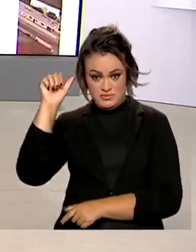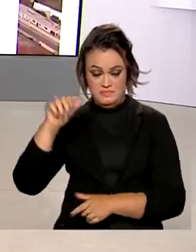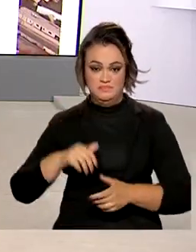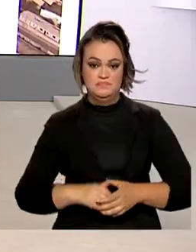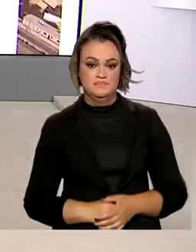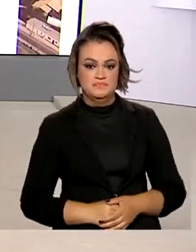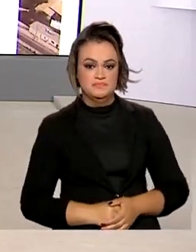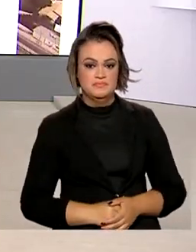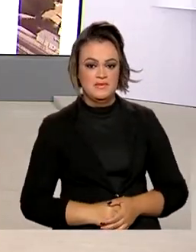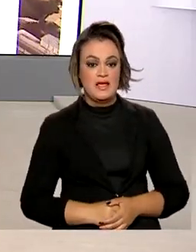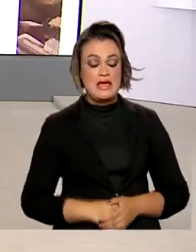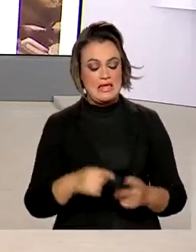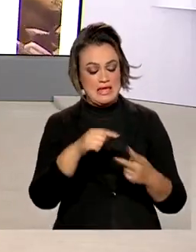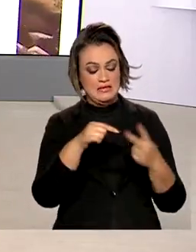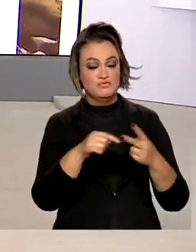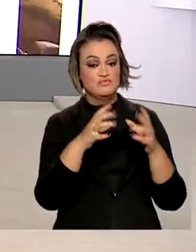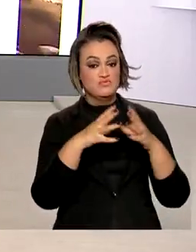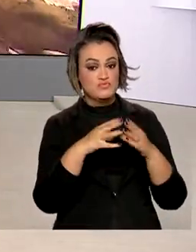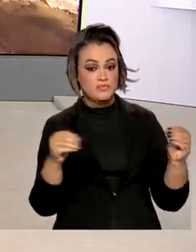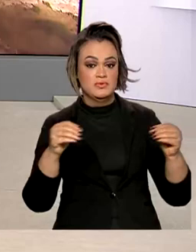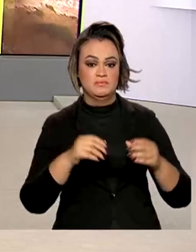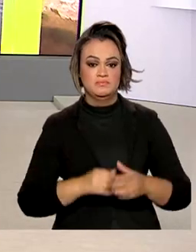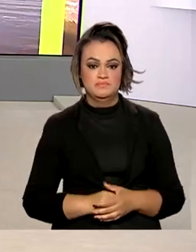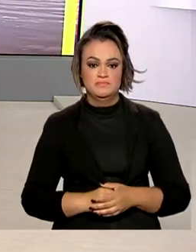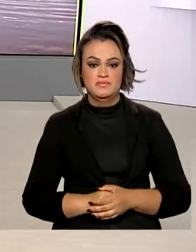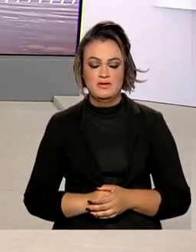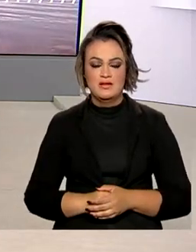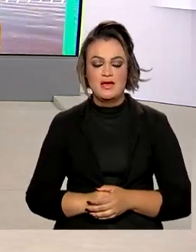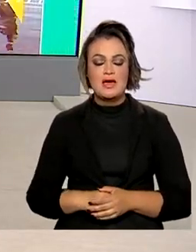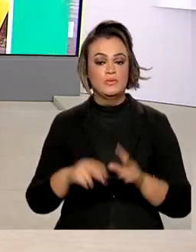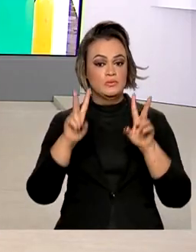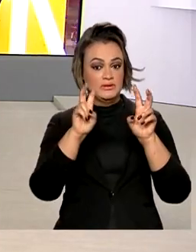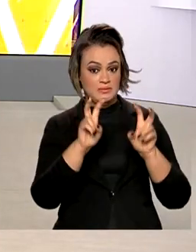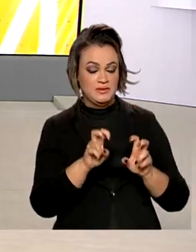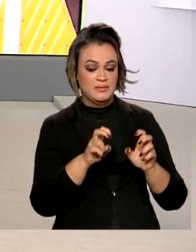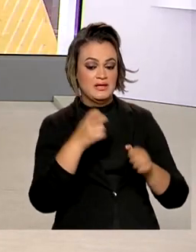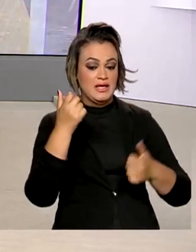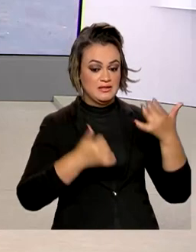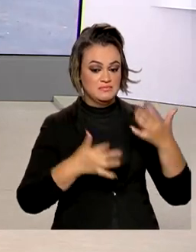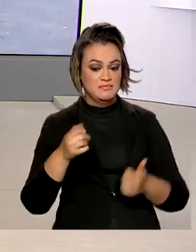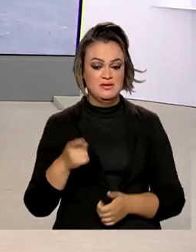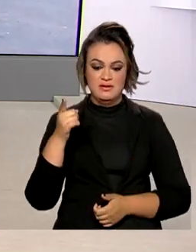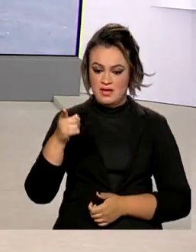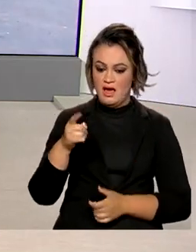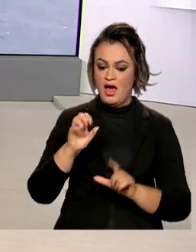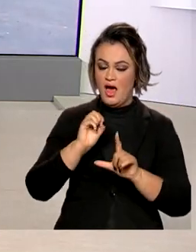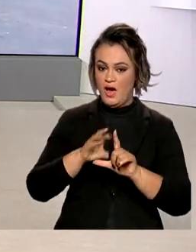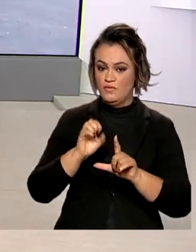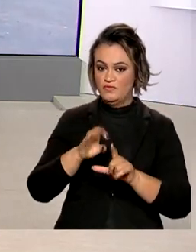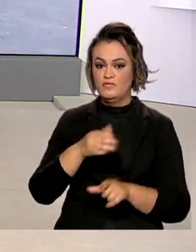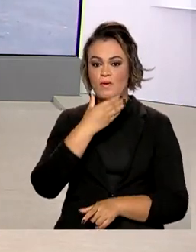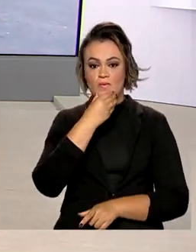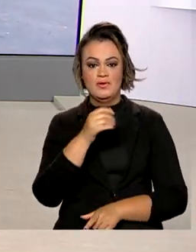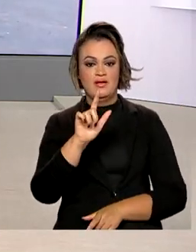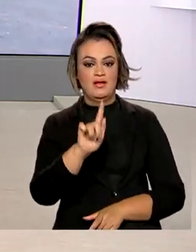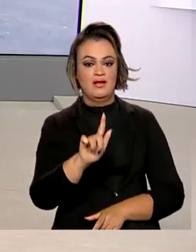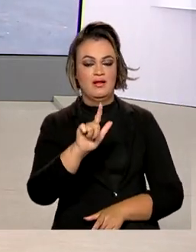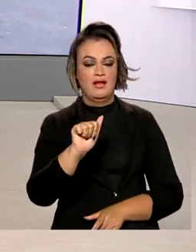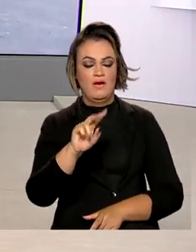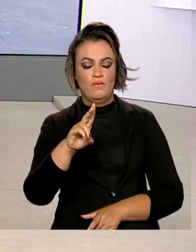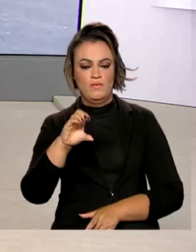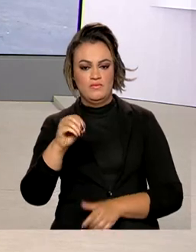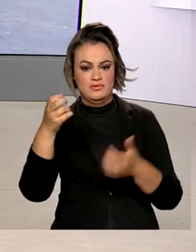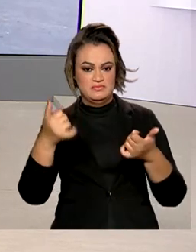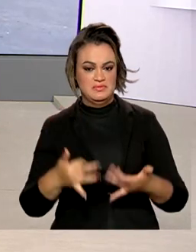Bruno Pereira, desaparecidos na Amazônia. Sobre o assunto, vamos conversar ao vivo com o repórter Glauco de